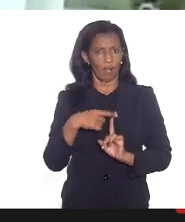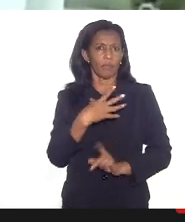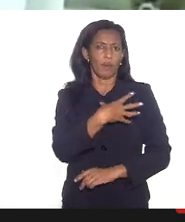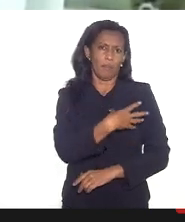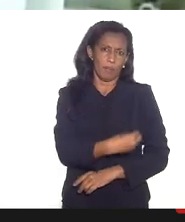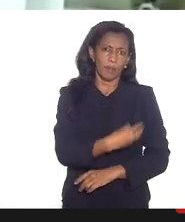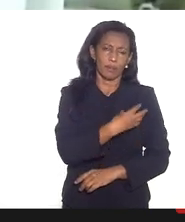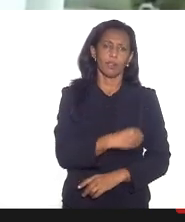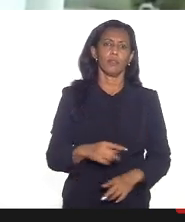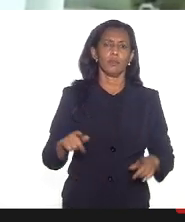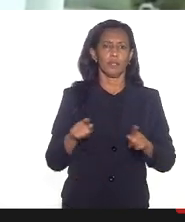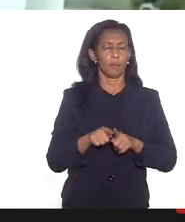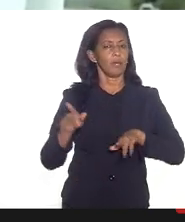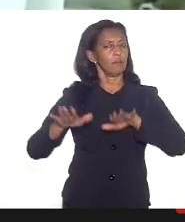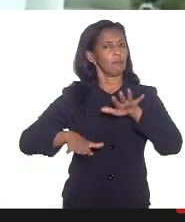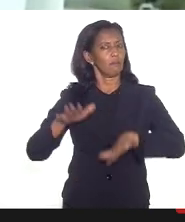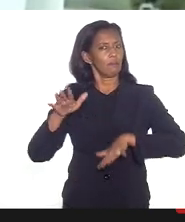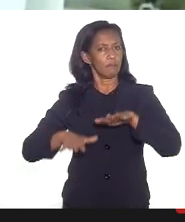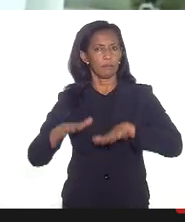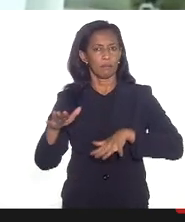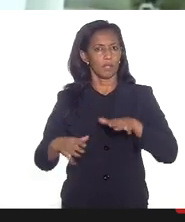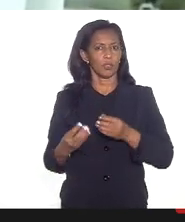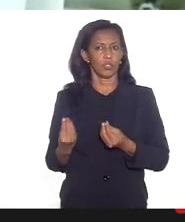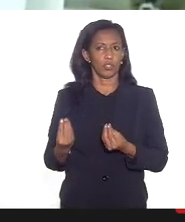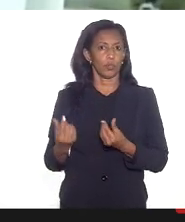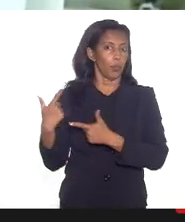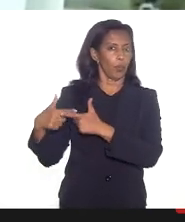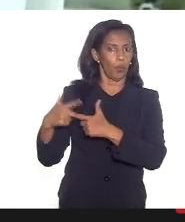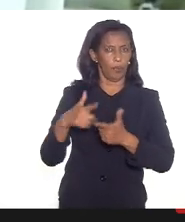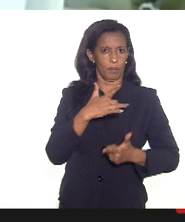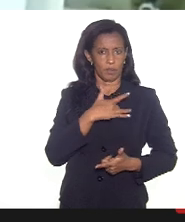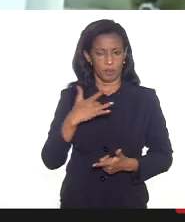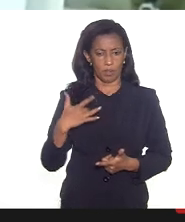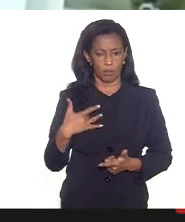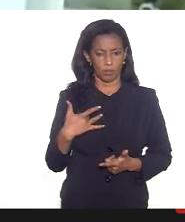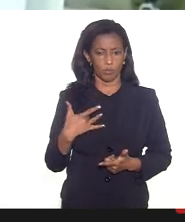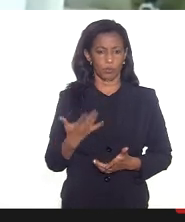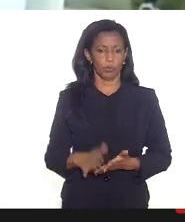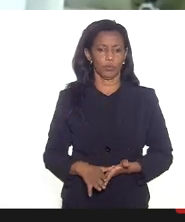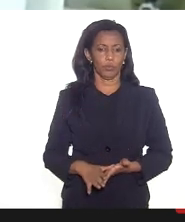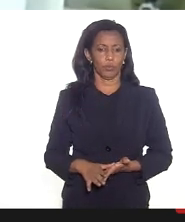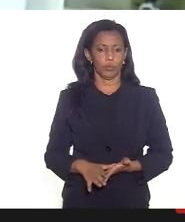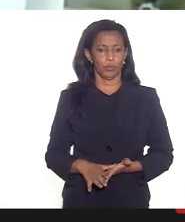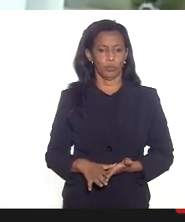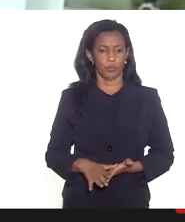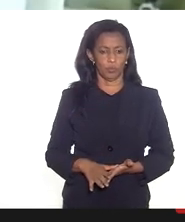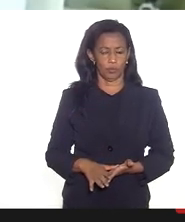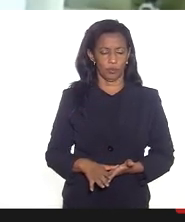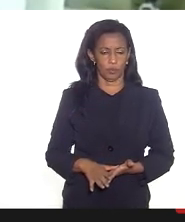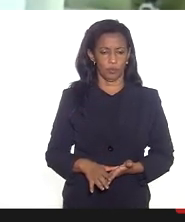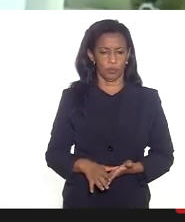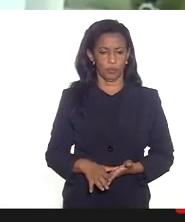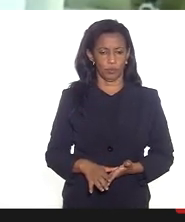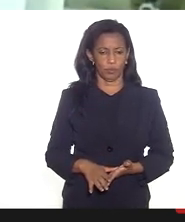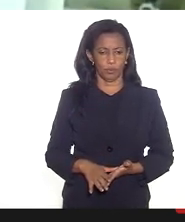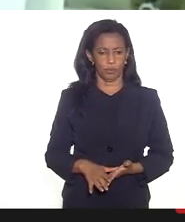é independente né de comorbidade inclusive com uma uma